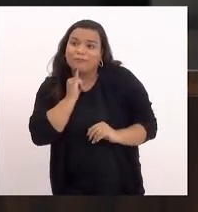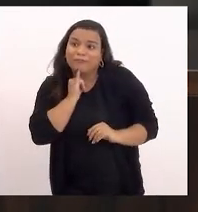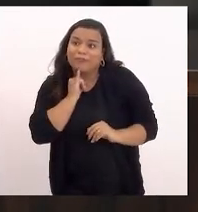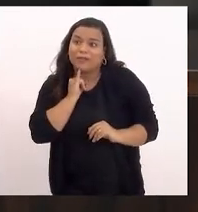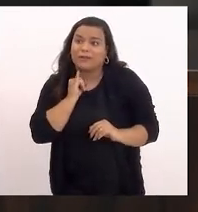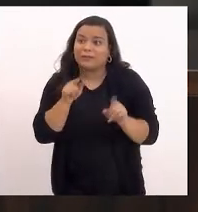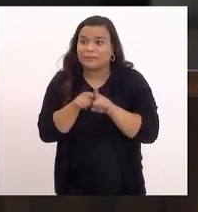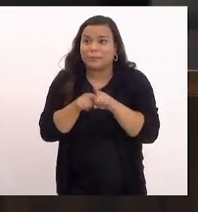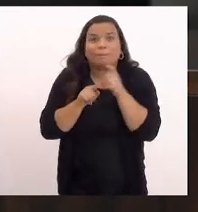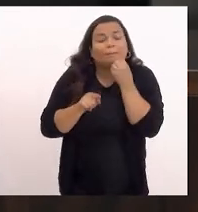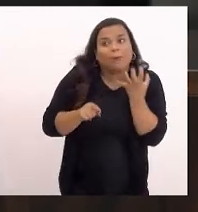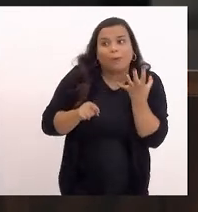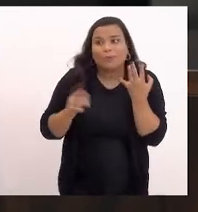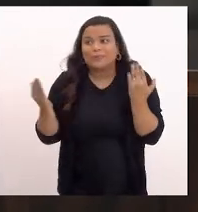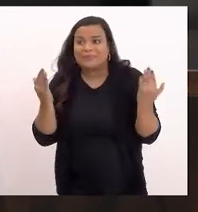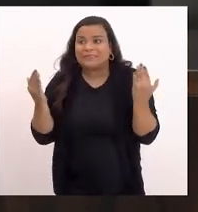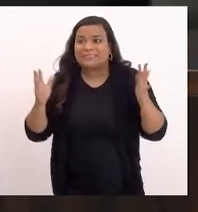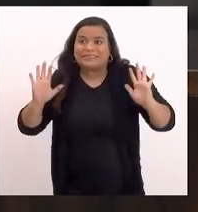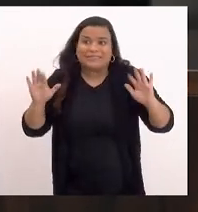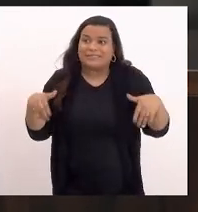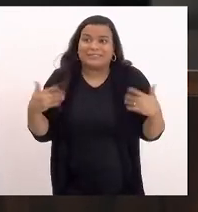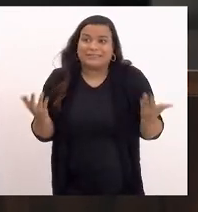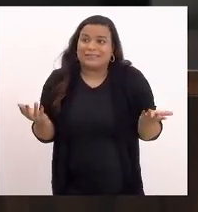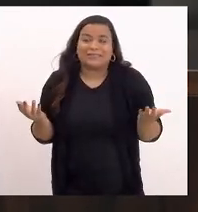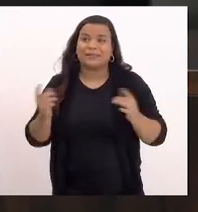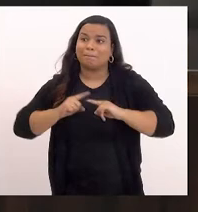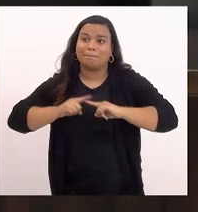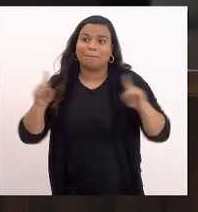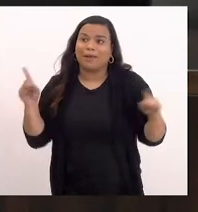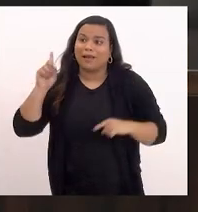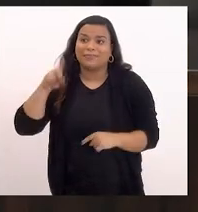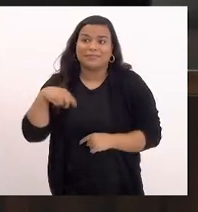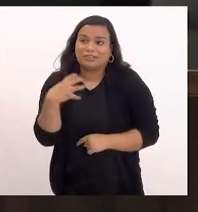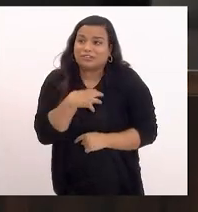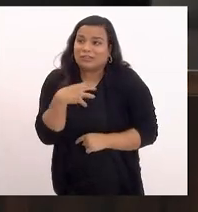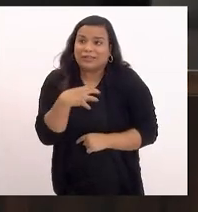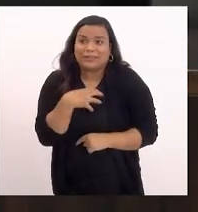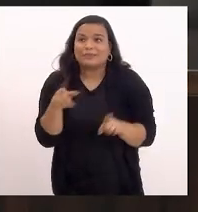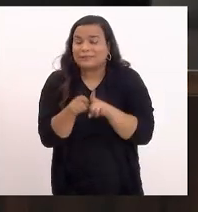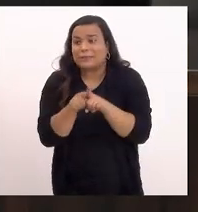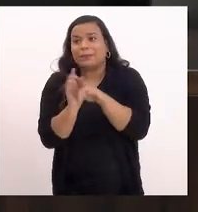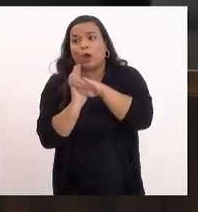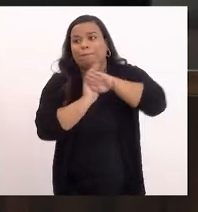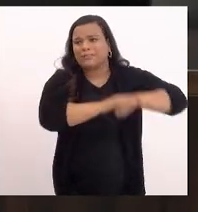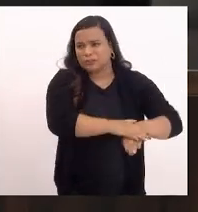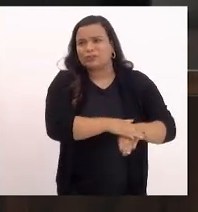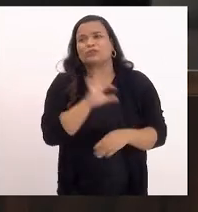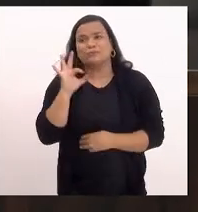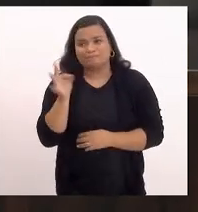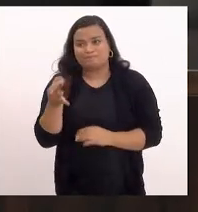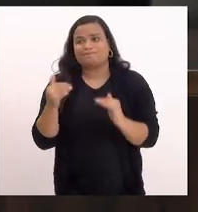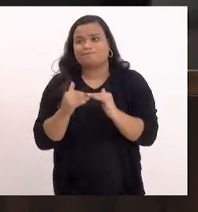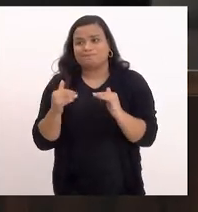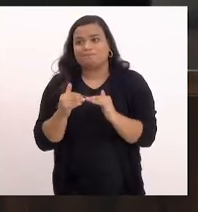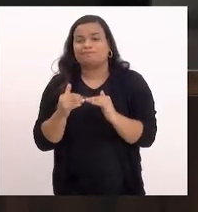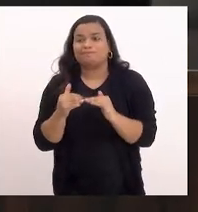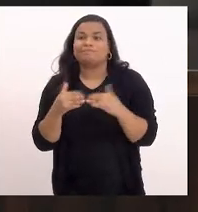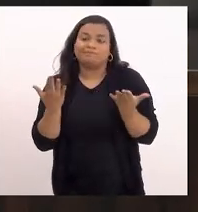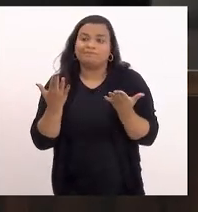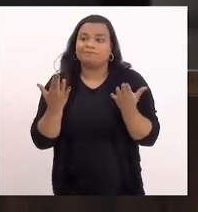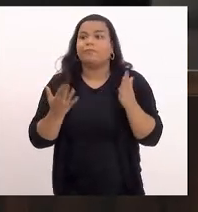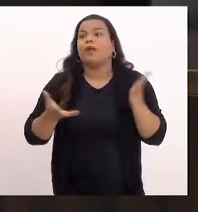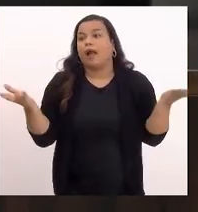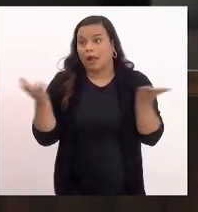felizmente ou infelizmente, então, mas é uma forma também de obstrução, uma forma como outras. Vamos à